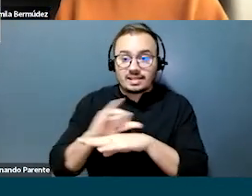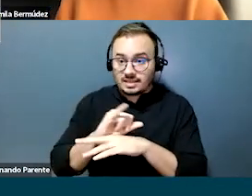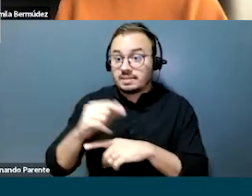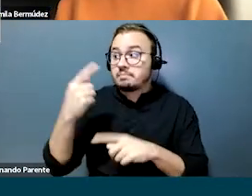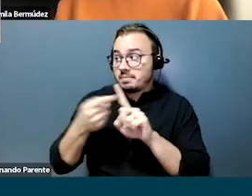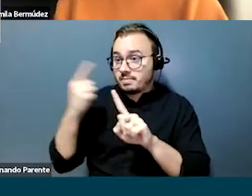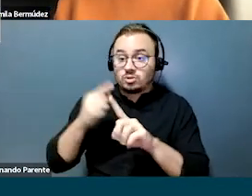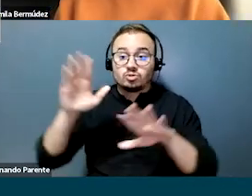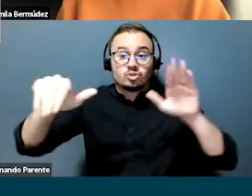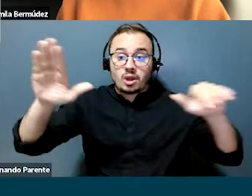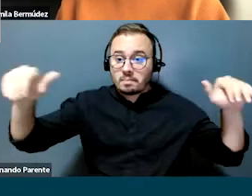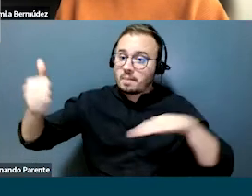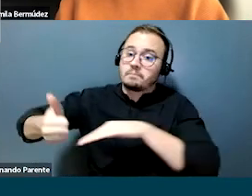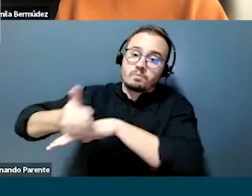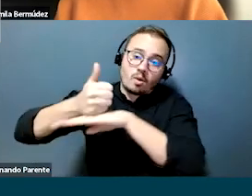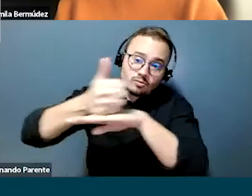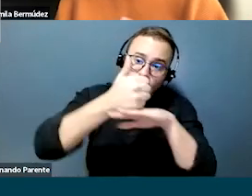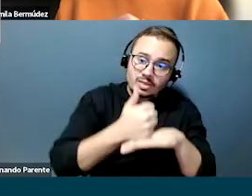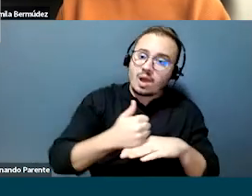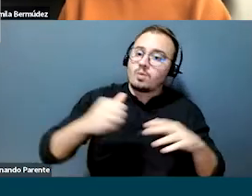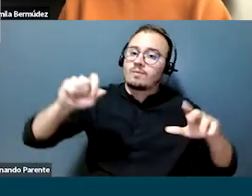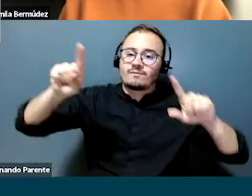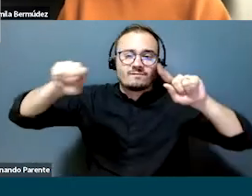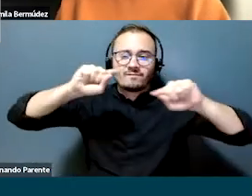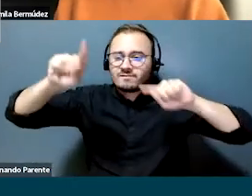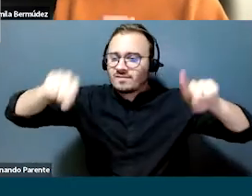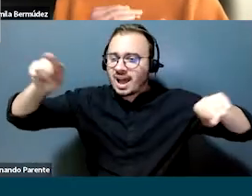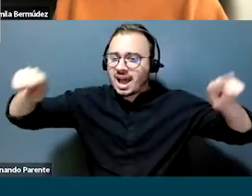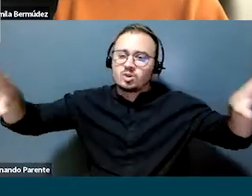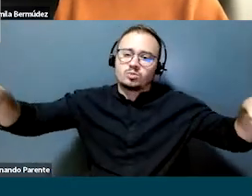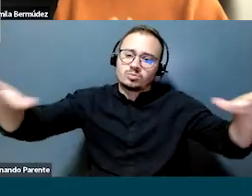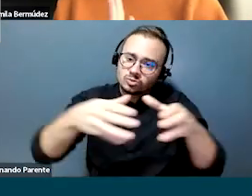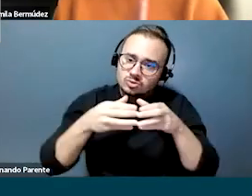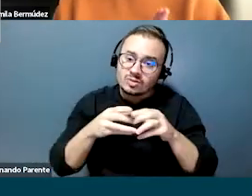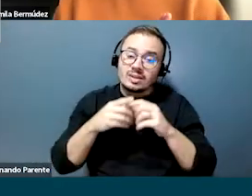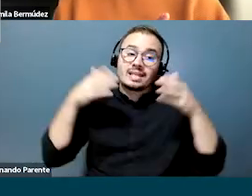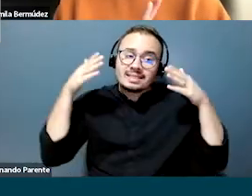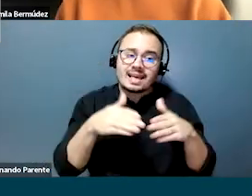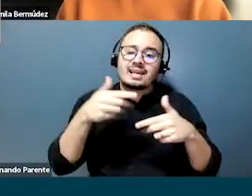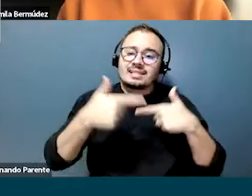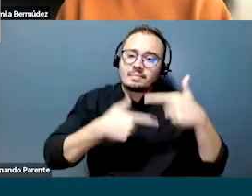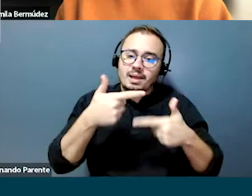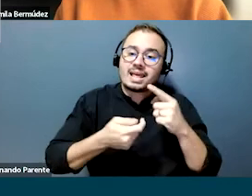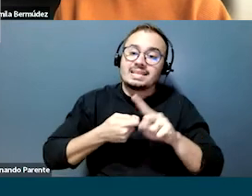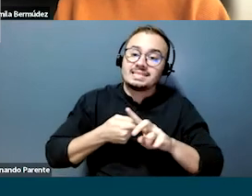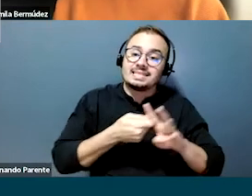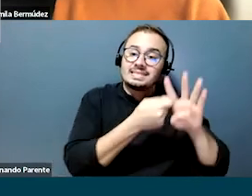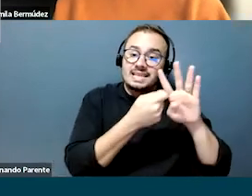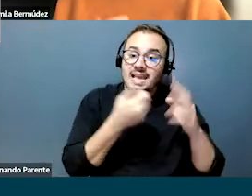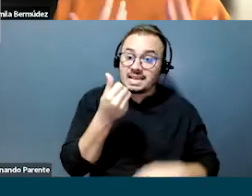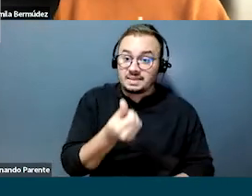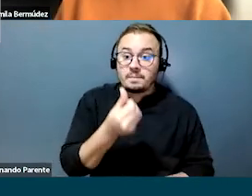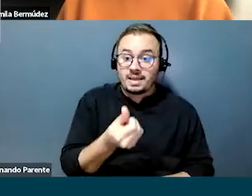multidisciplinar integramente dedicada, ao longo de seis meses, sempre aplicando uma metodologia de design de serviços.